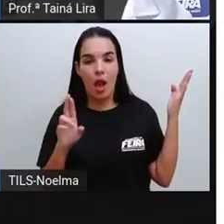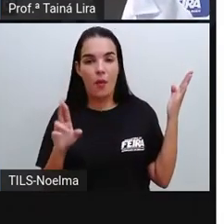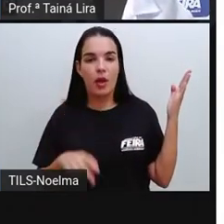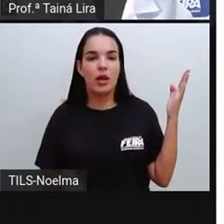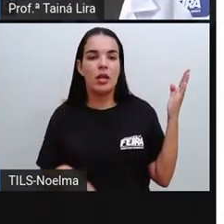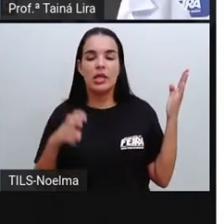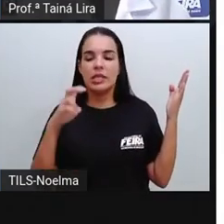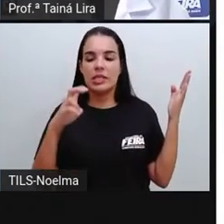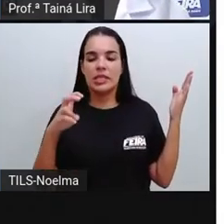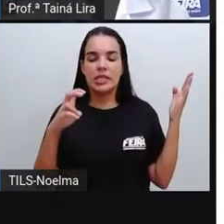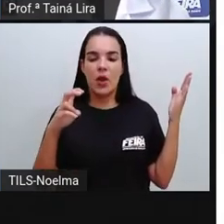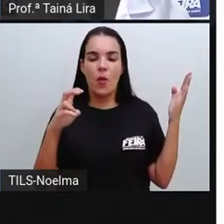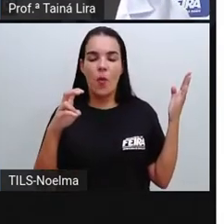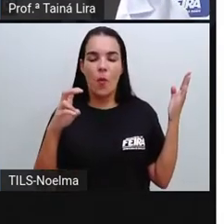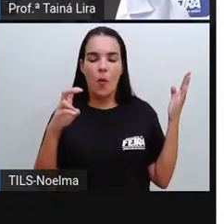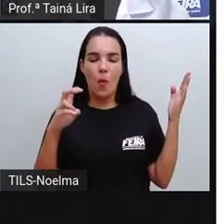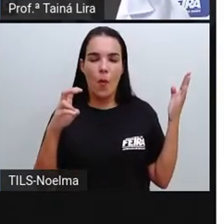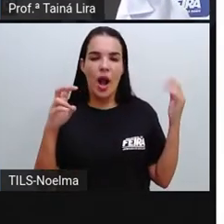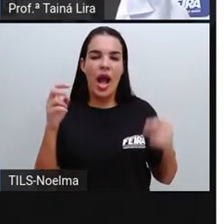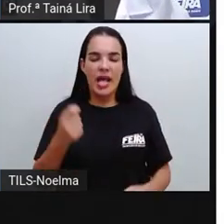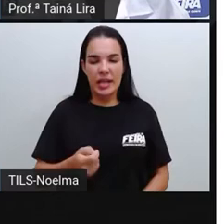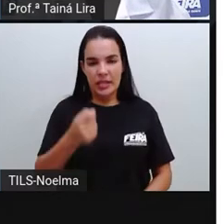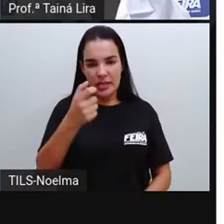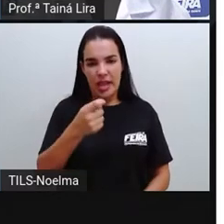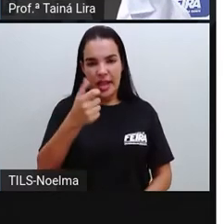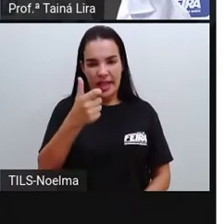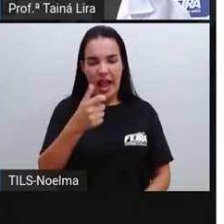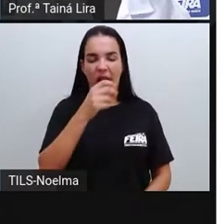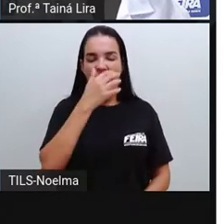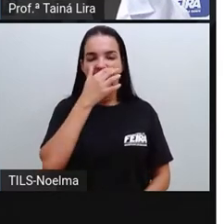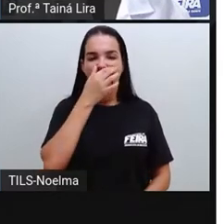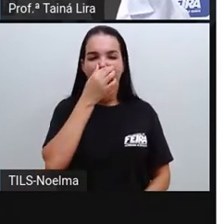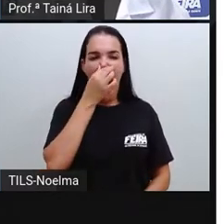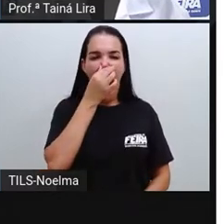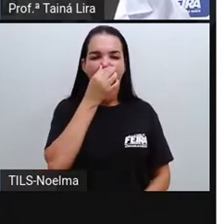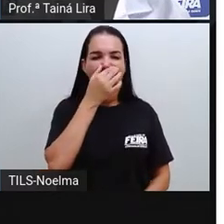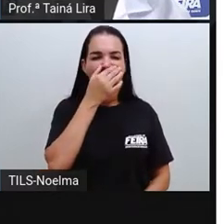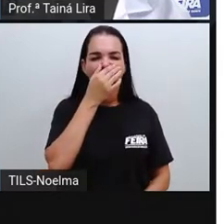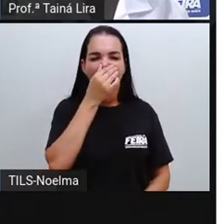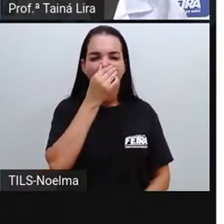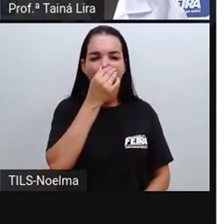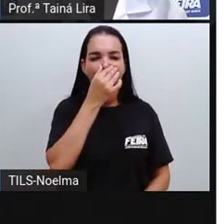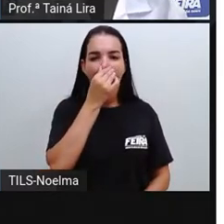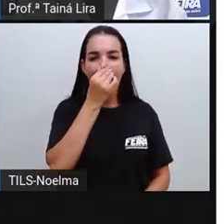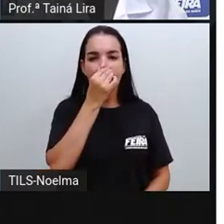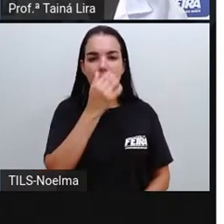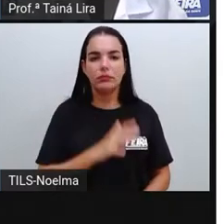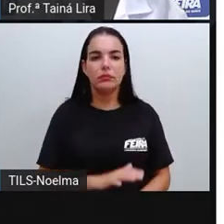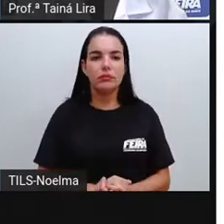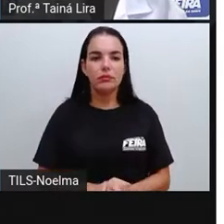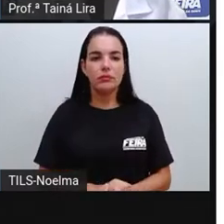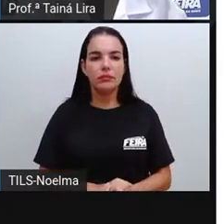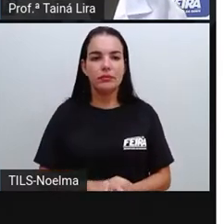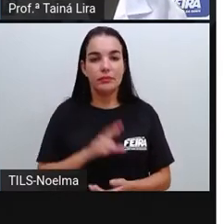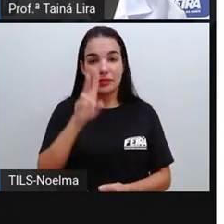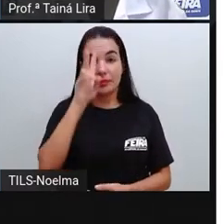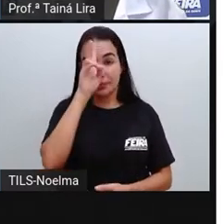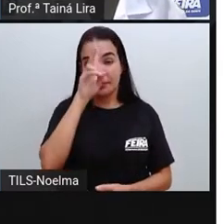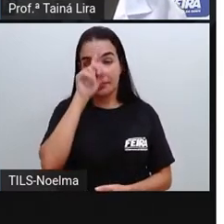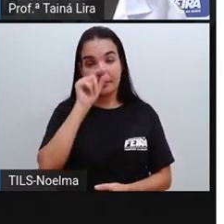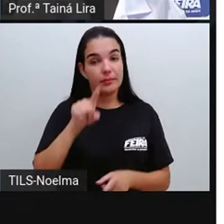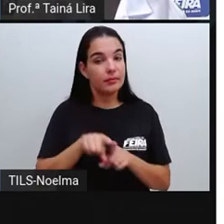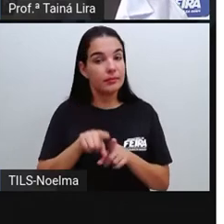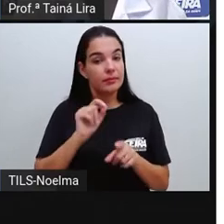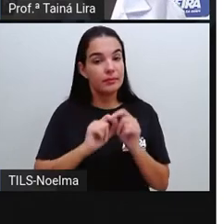e a de menor valor é a moeda de 5 centavos. E lembra que a Pró falou que antigamente